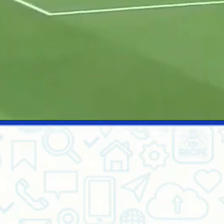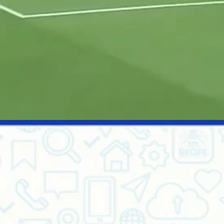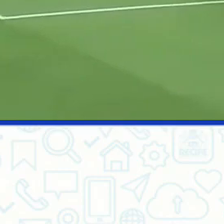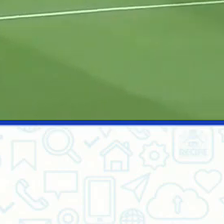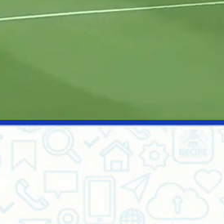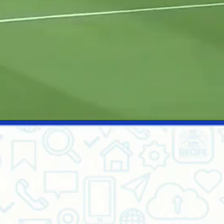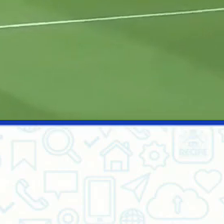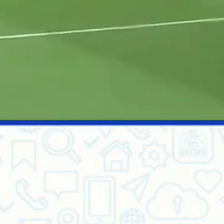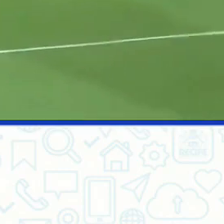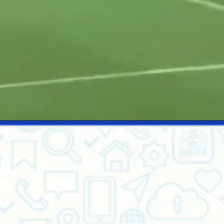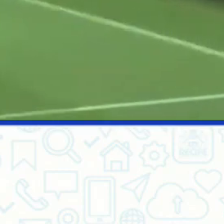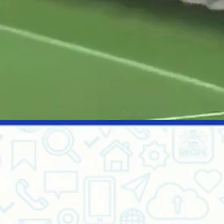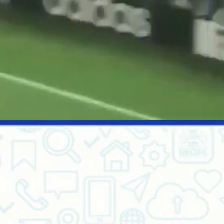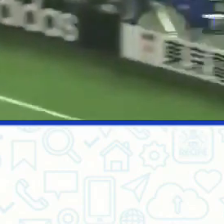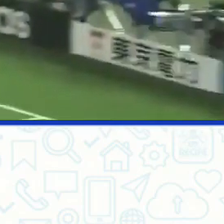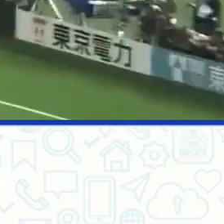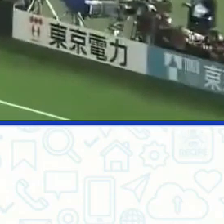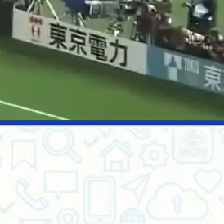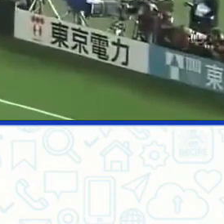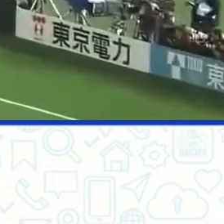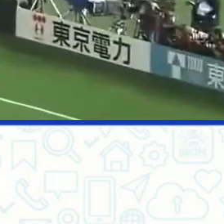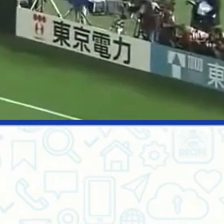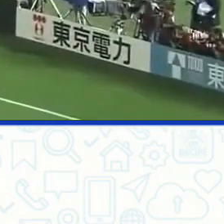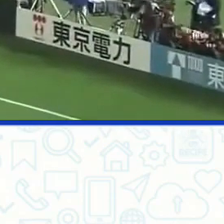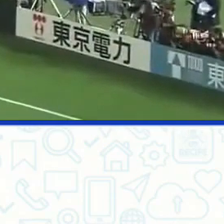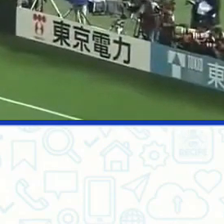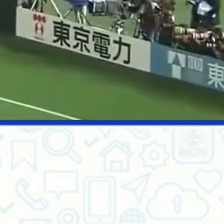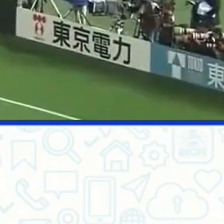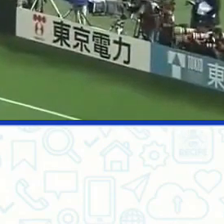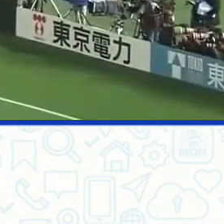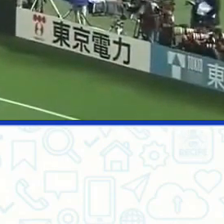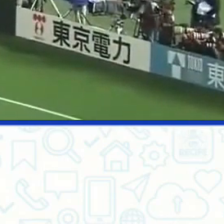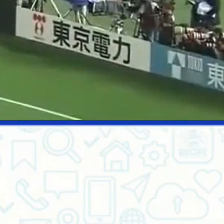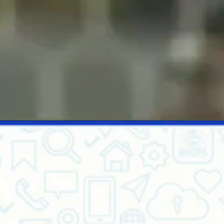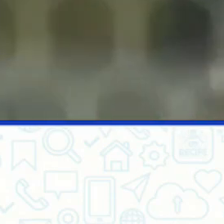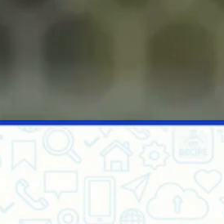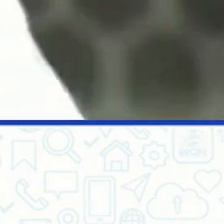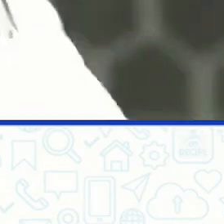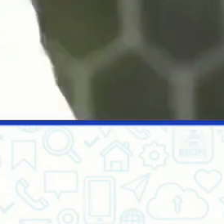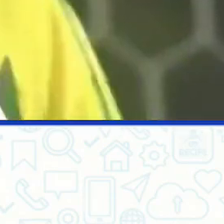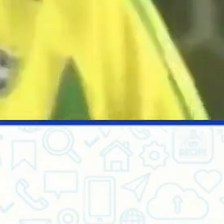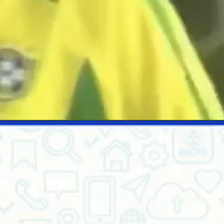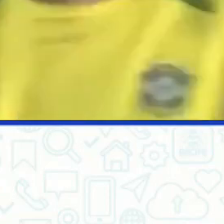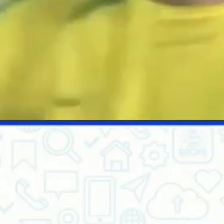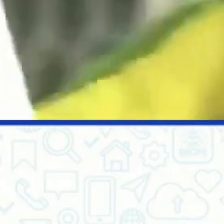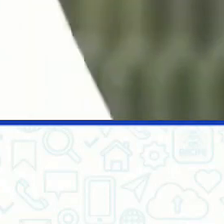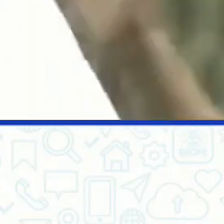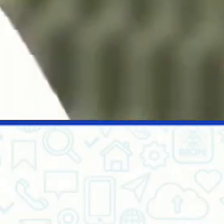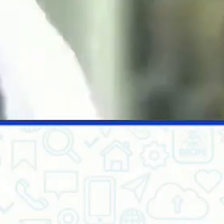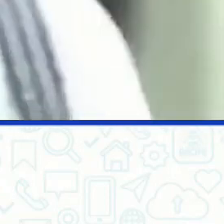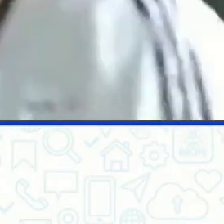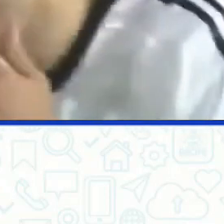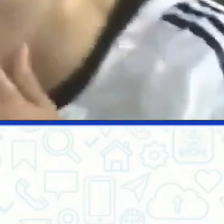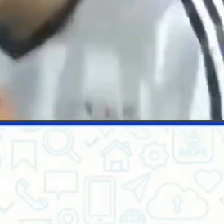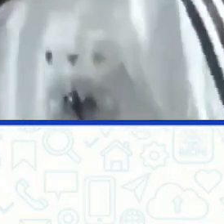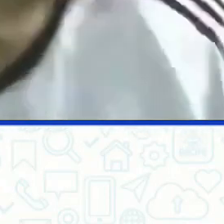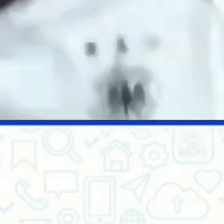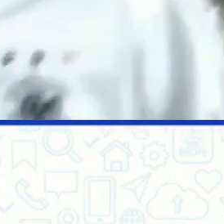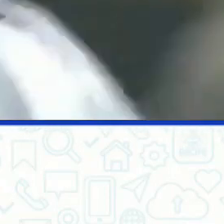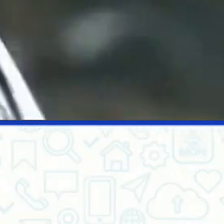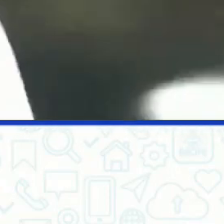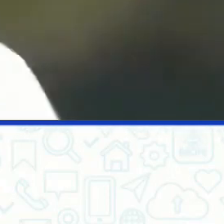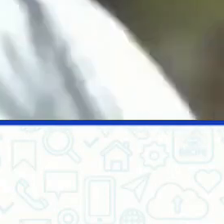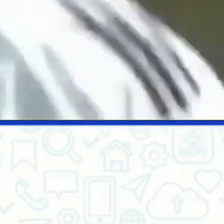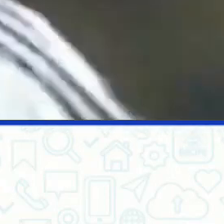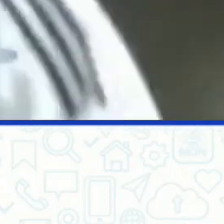Olha o toque pelo meio, vem chegando a Alemanha, e bomba de frente pro gol do Marcos. Raman chega batendo forte, a bola